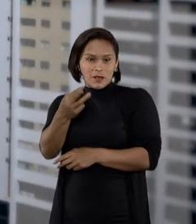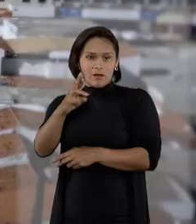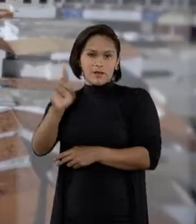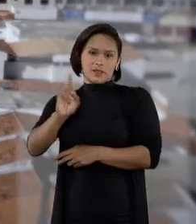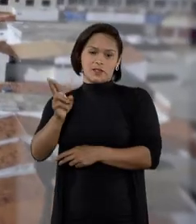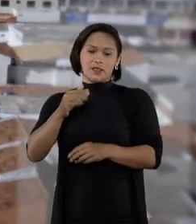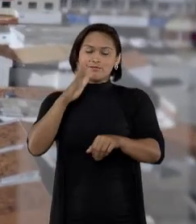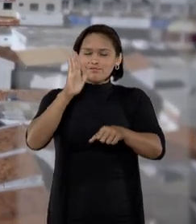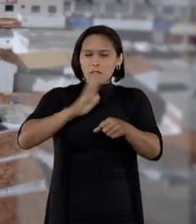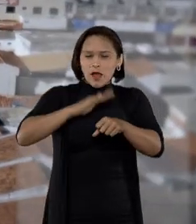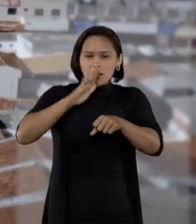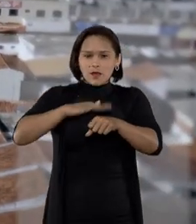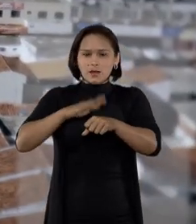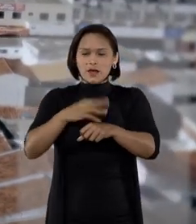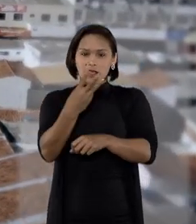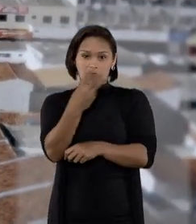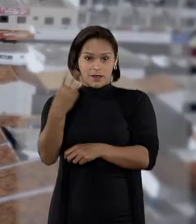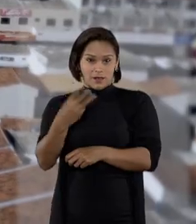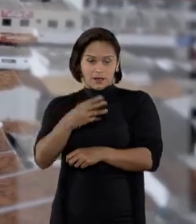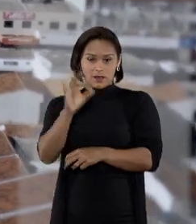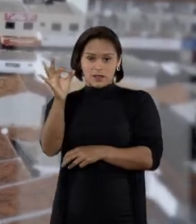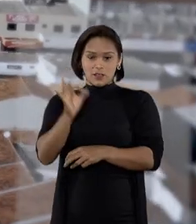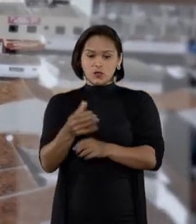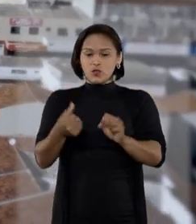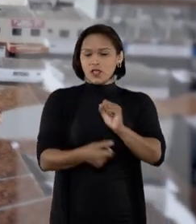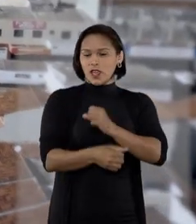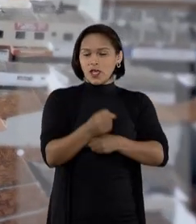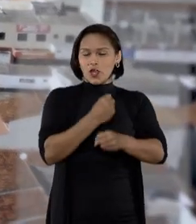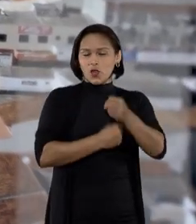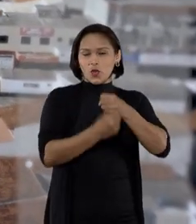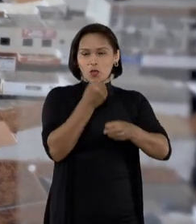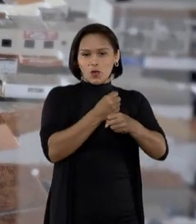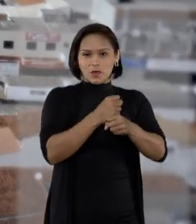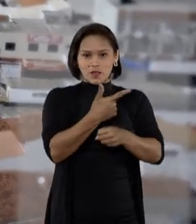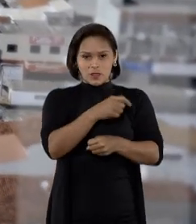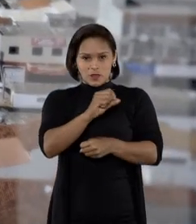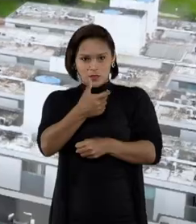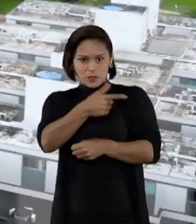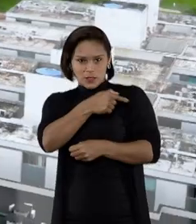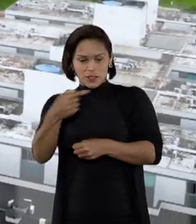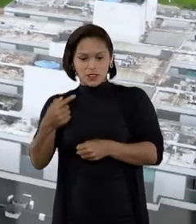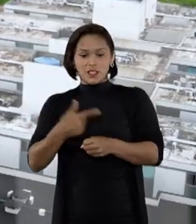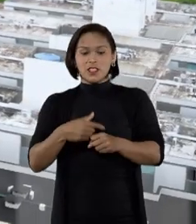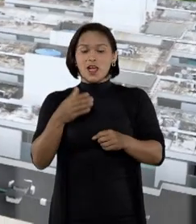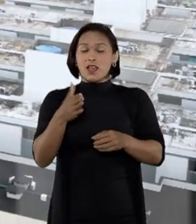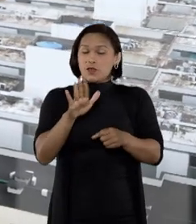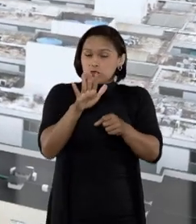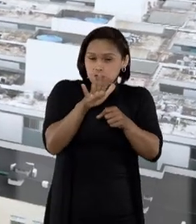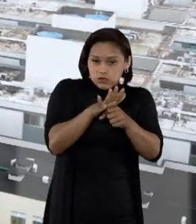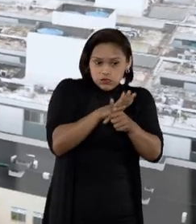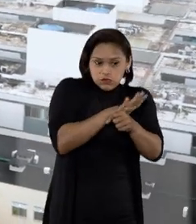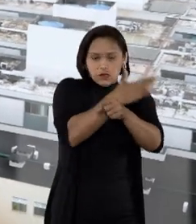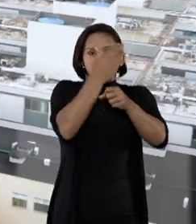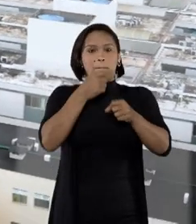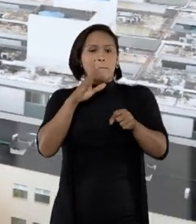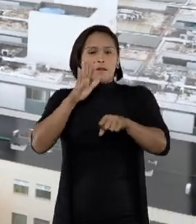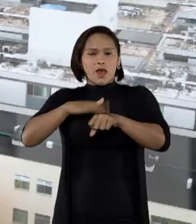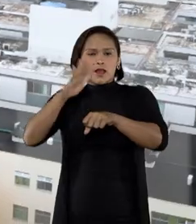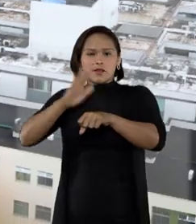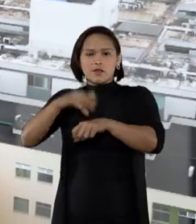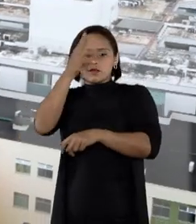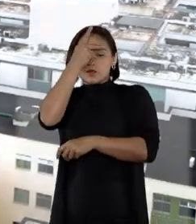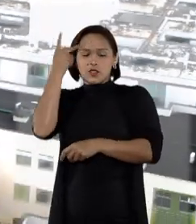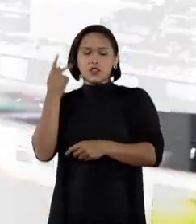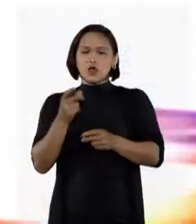um aumento de 33% em comparação com 2017. Se o mercado aquece, mais pessoas vão estar